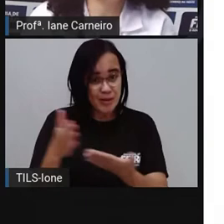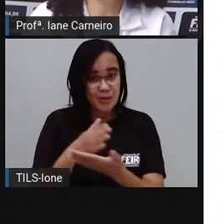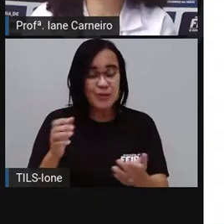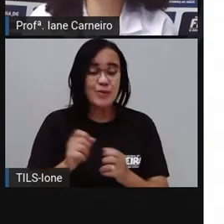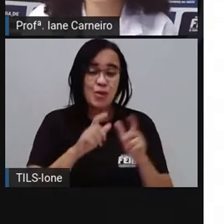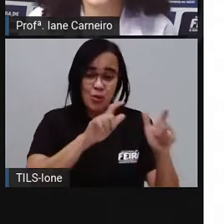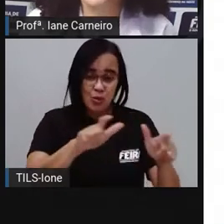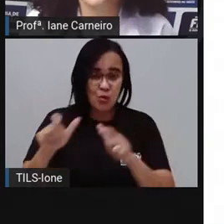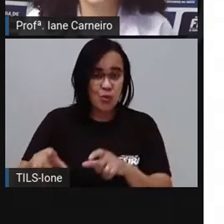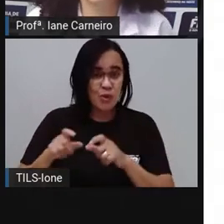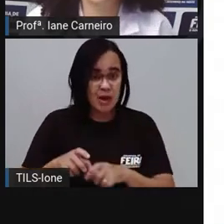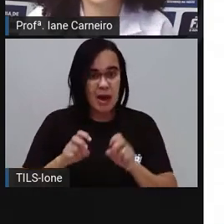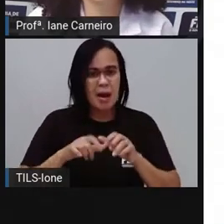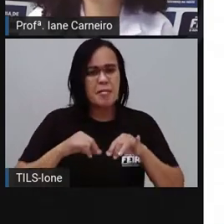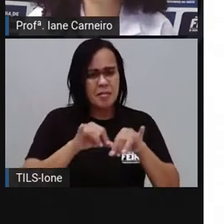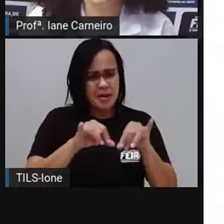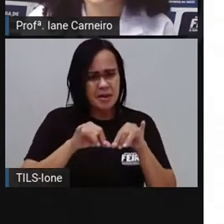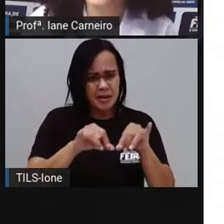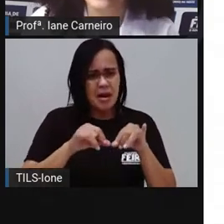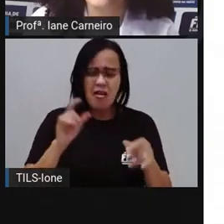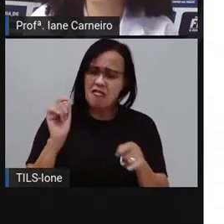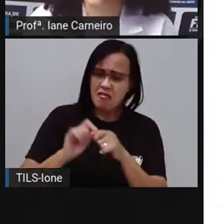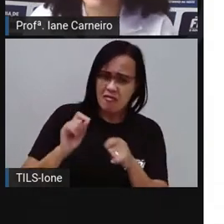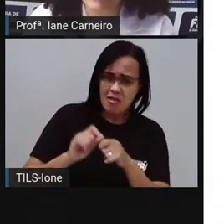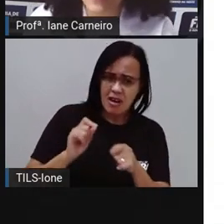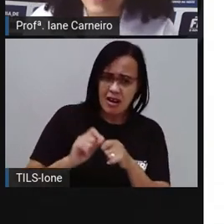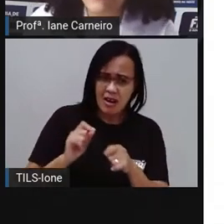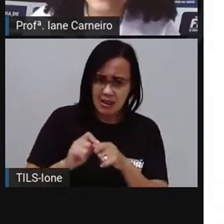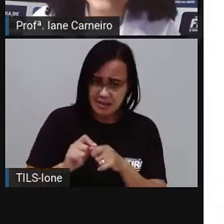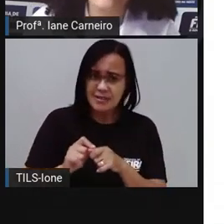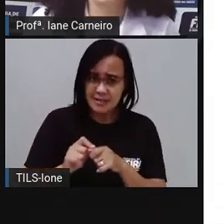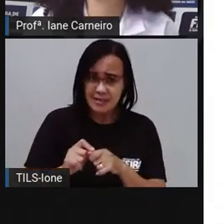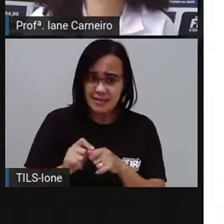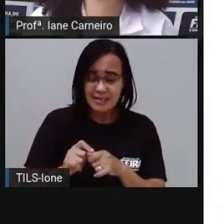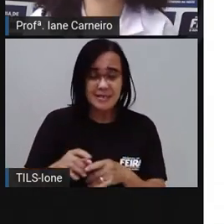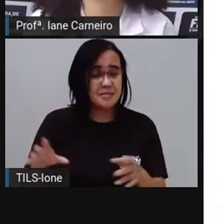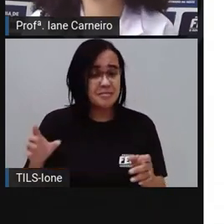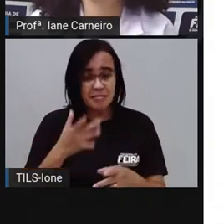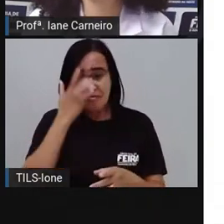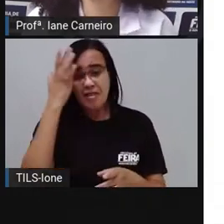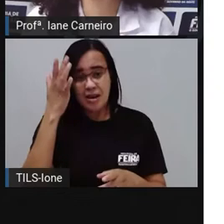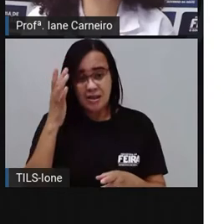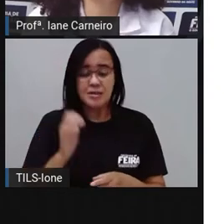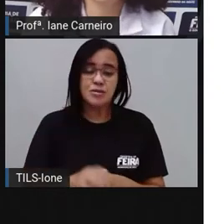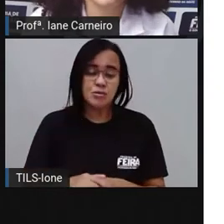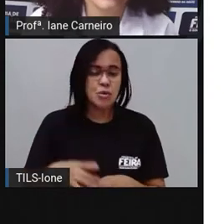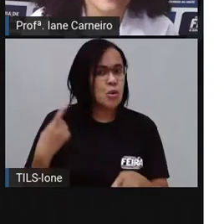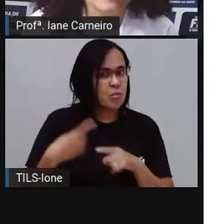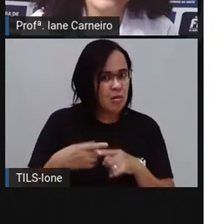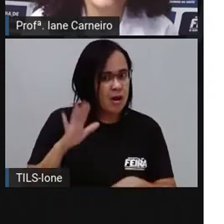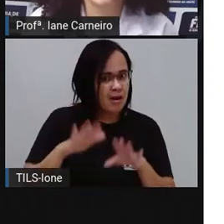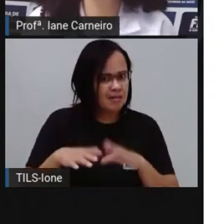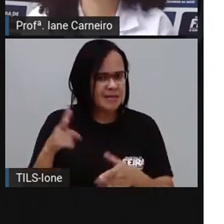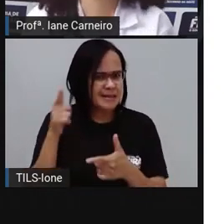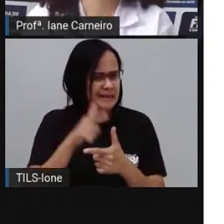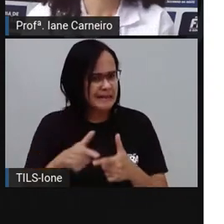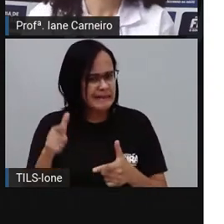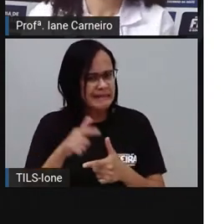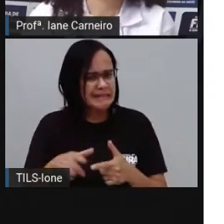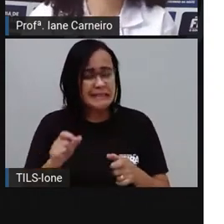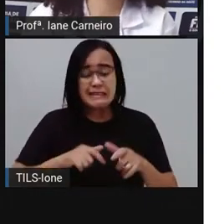já pré-pronta, né? Pra não ter trabalho. Porque dá um trabalhinho fazer, mas é uma delícia. Quando a Prodriana era criança, né?